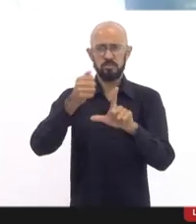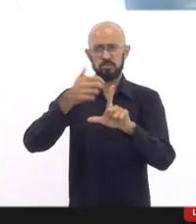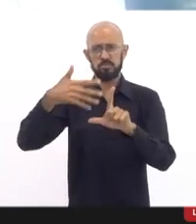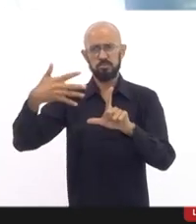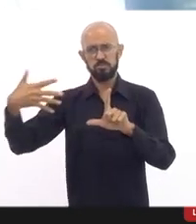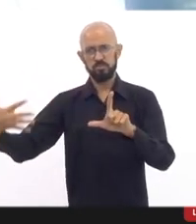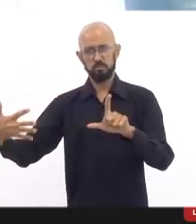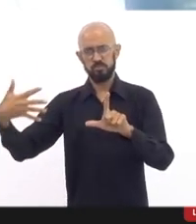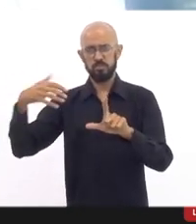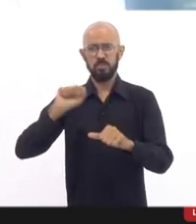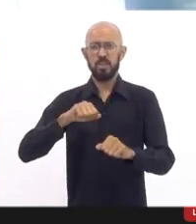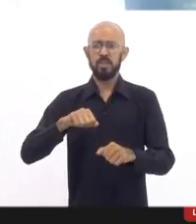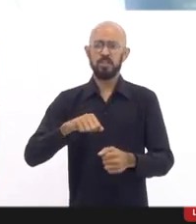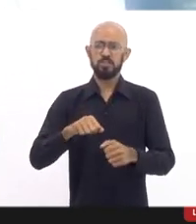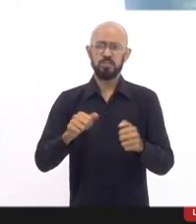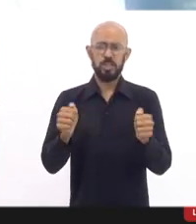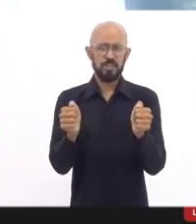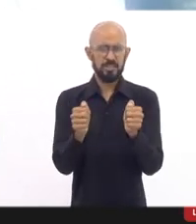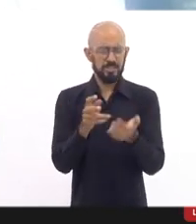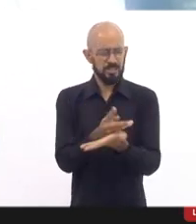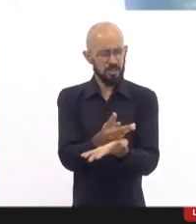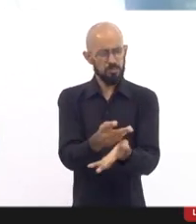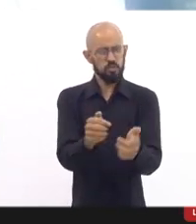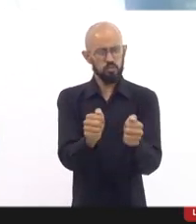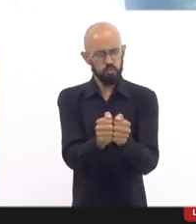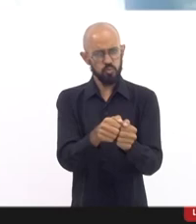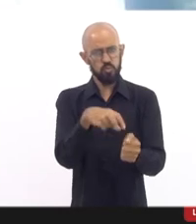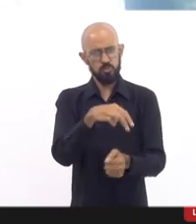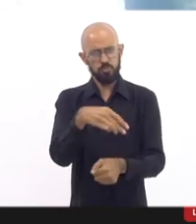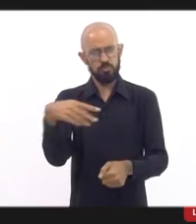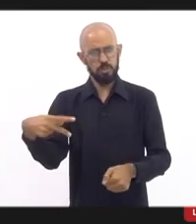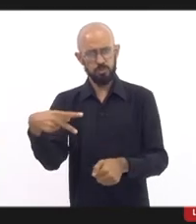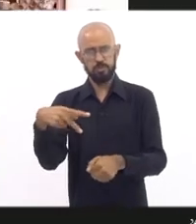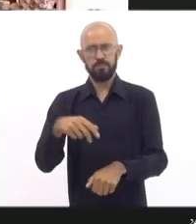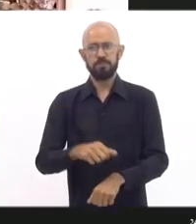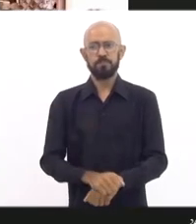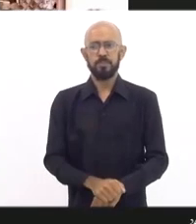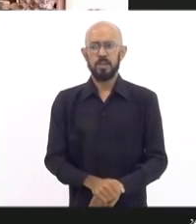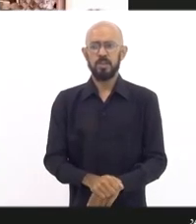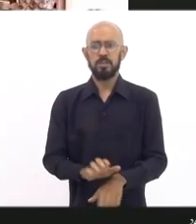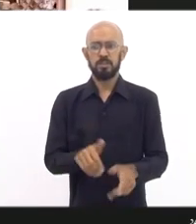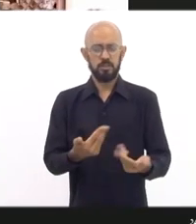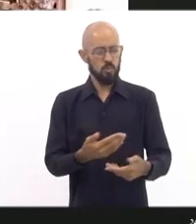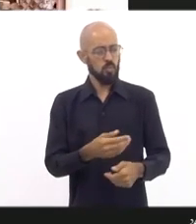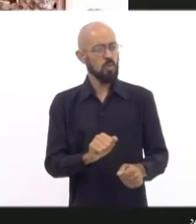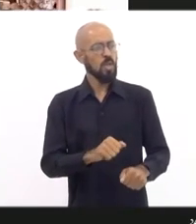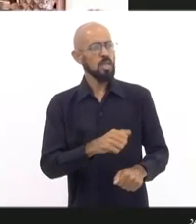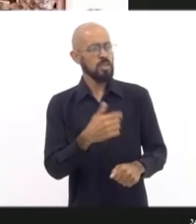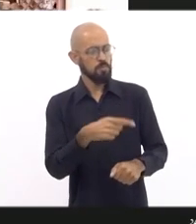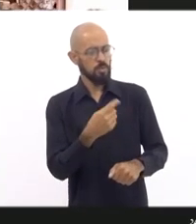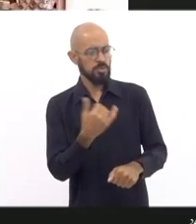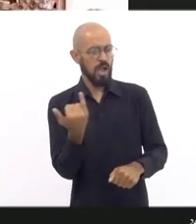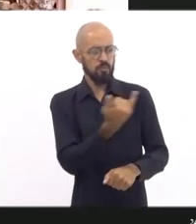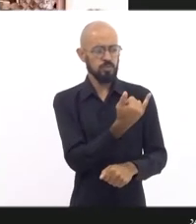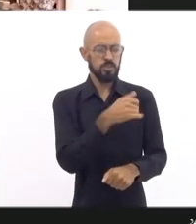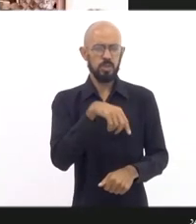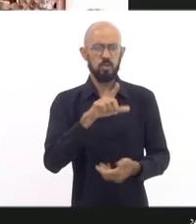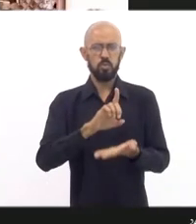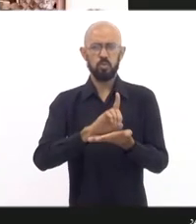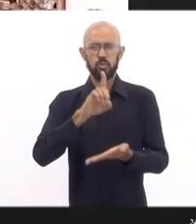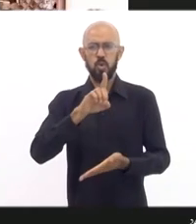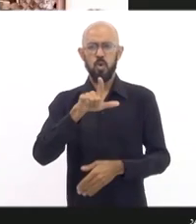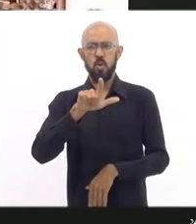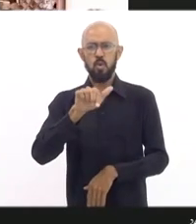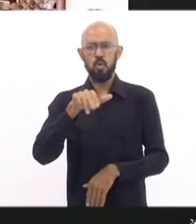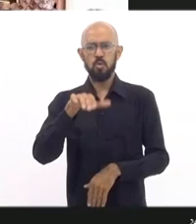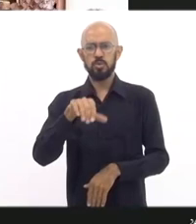Nós contamos muito, Eliane, com o MPRJ, então, transmita ao doutor Luciano o nosso abraço. O